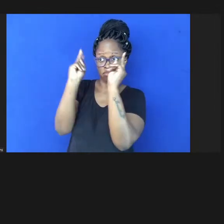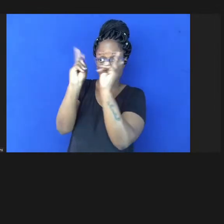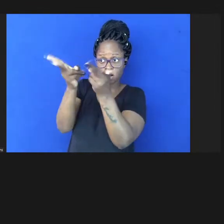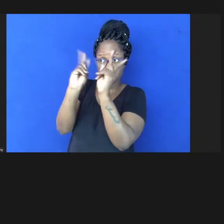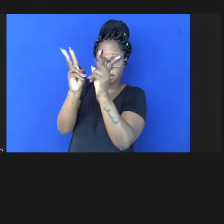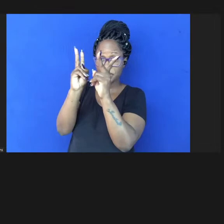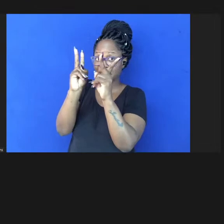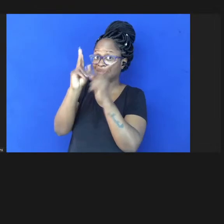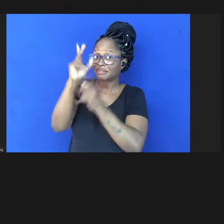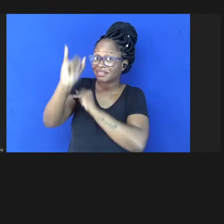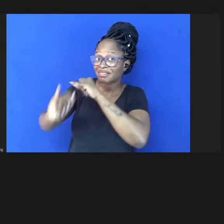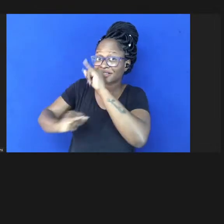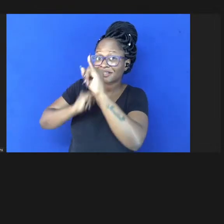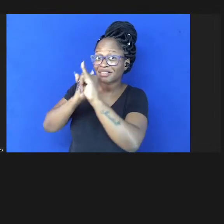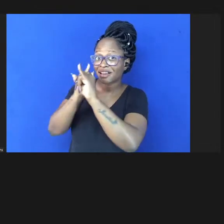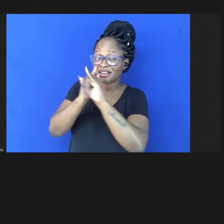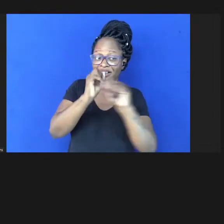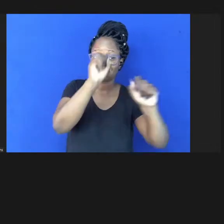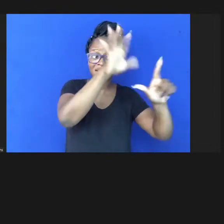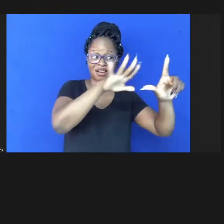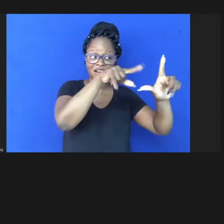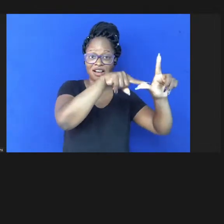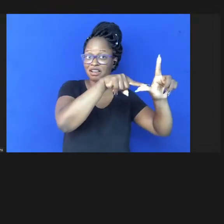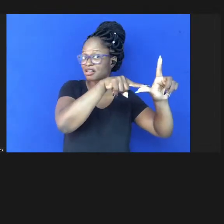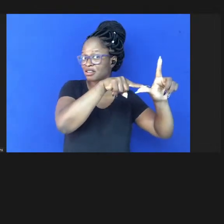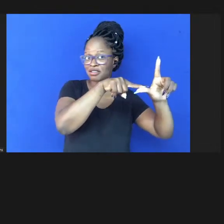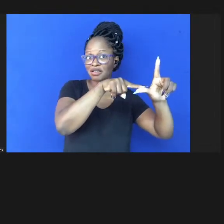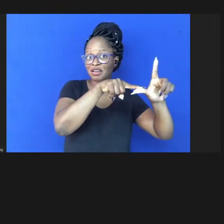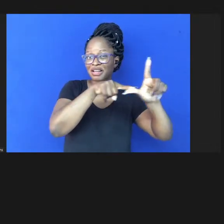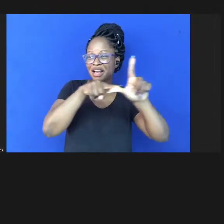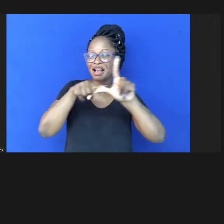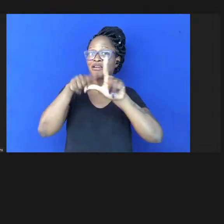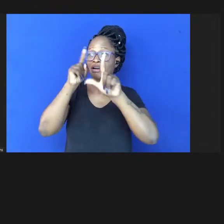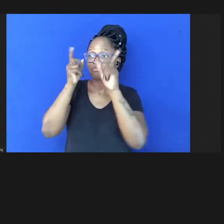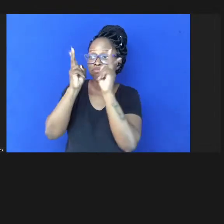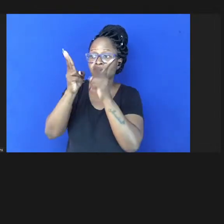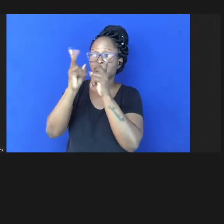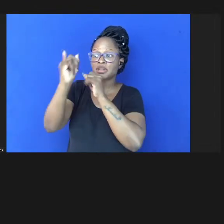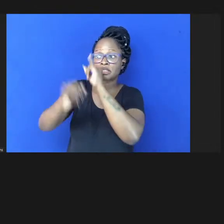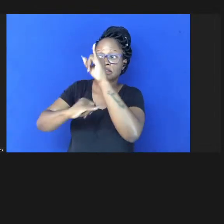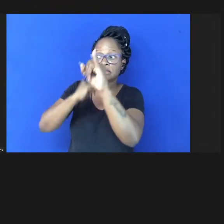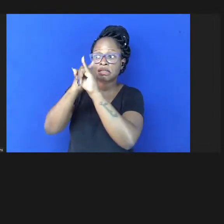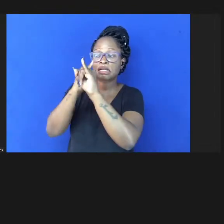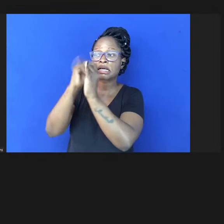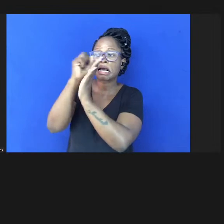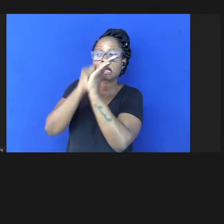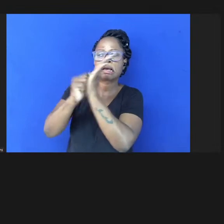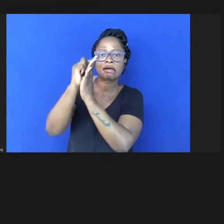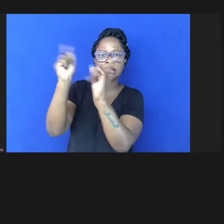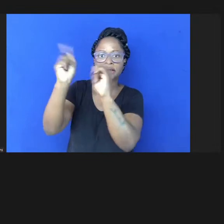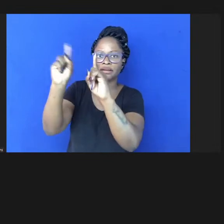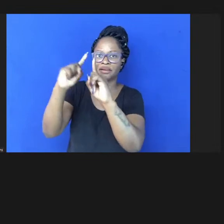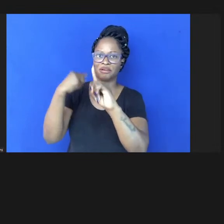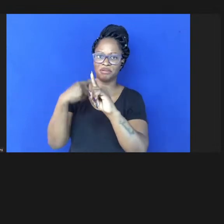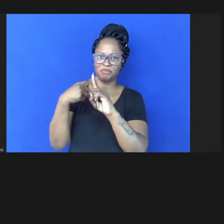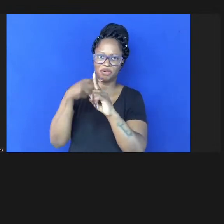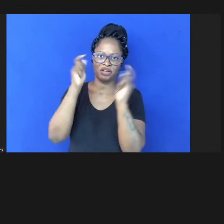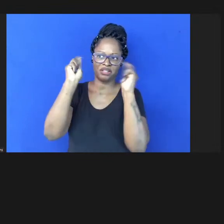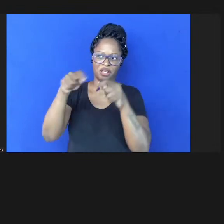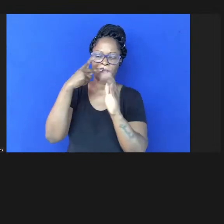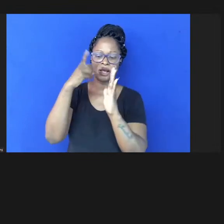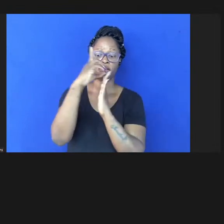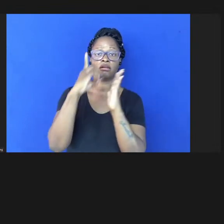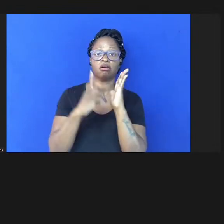e não simplesmente deletados devem permanecer na internet com uma declaração